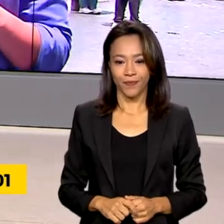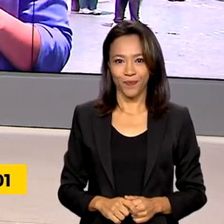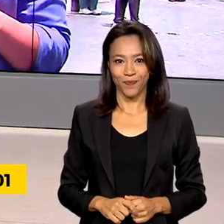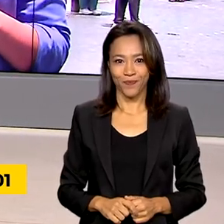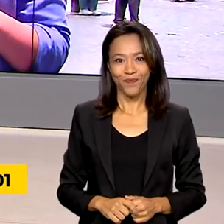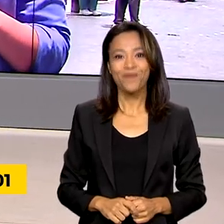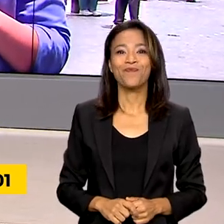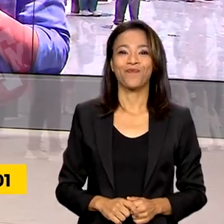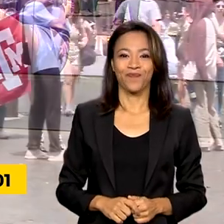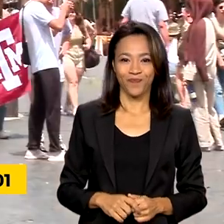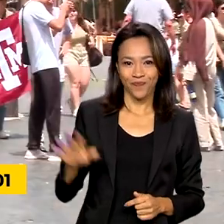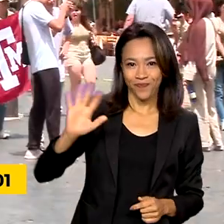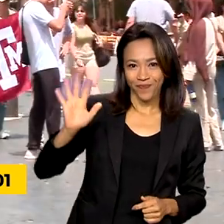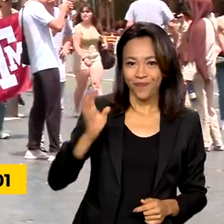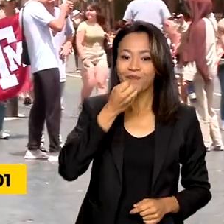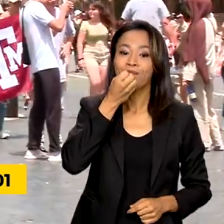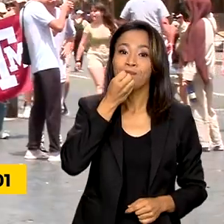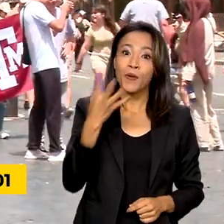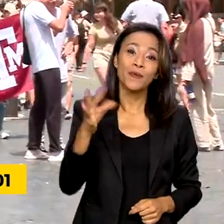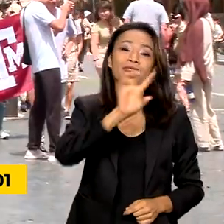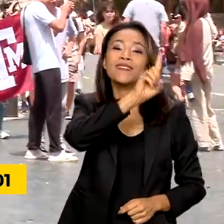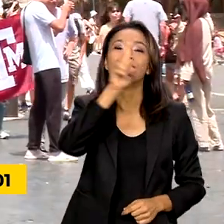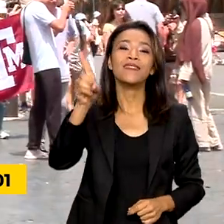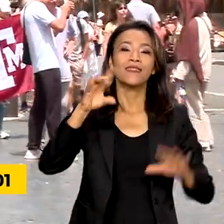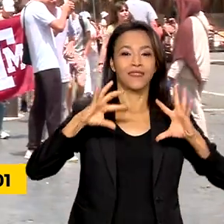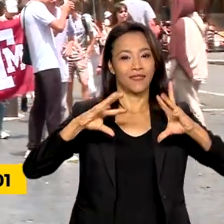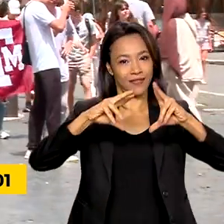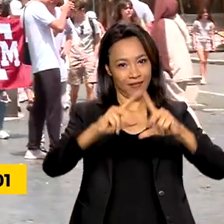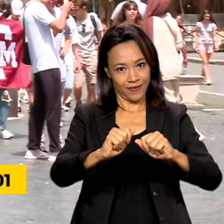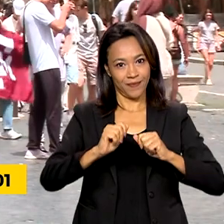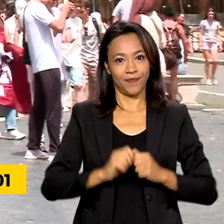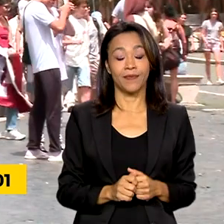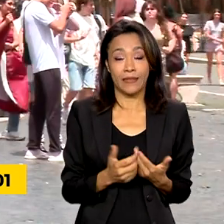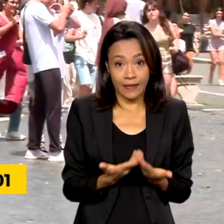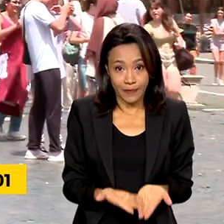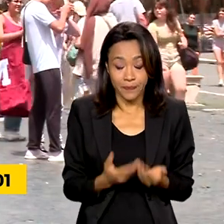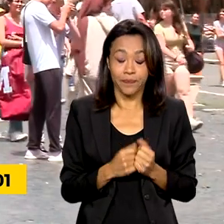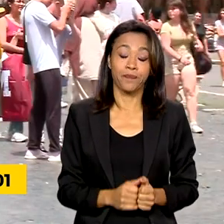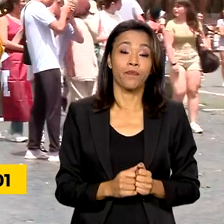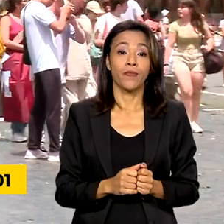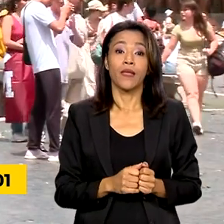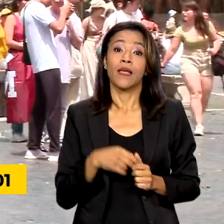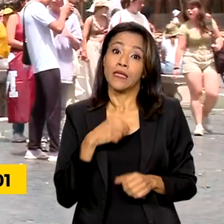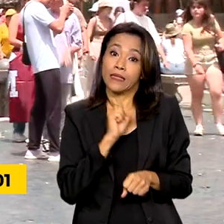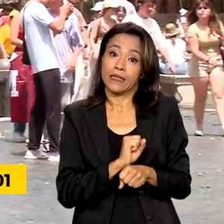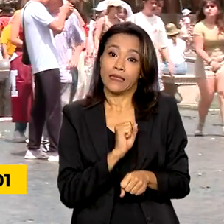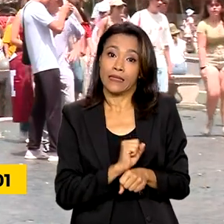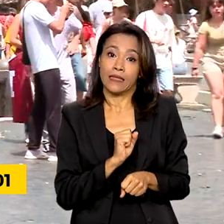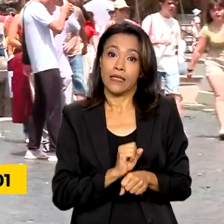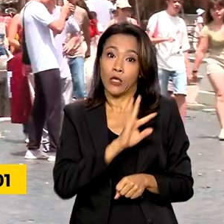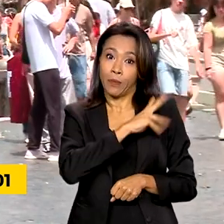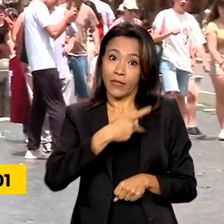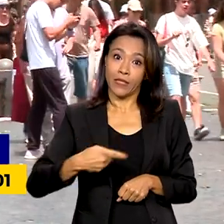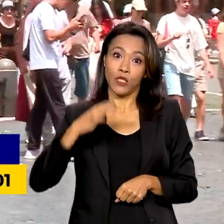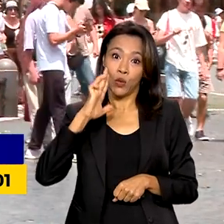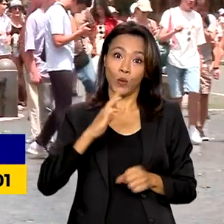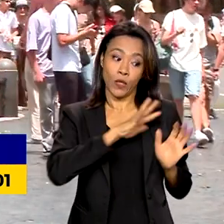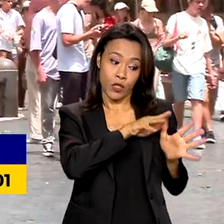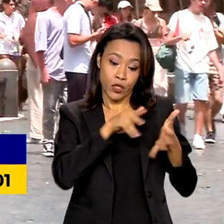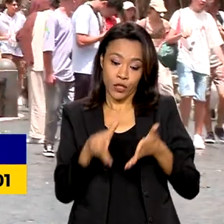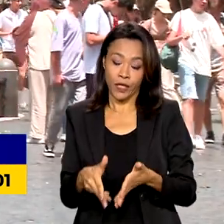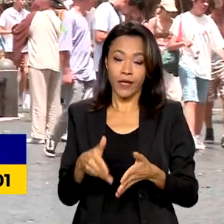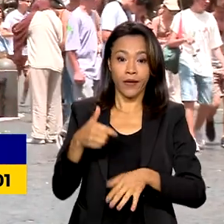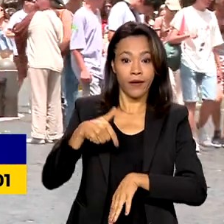Oi, Vanessa! Bom dia! Um bom dia a todos! Olha, a previsão é que o presidente Lula chegue aqui a Roma agora à tarde.